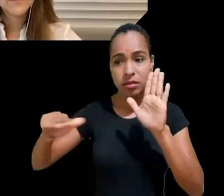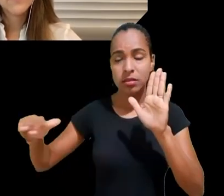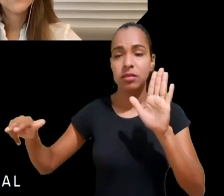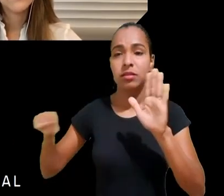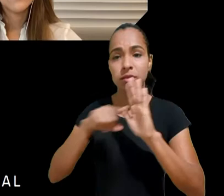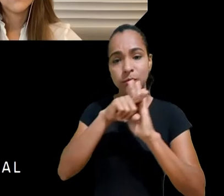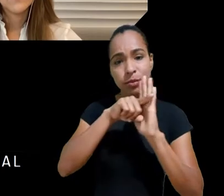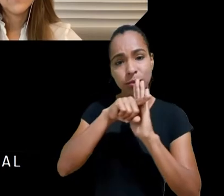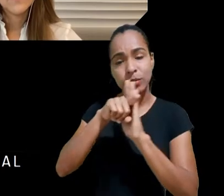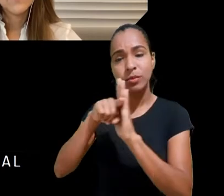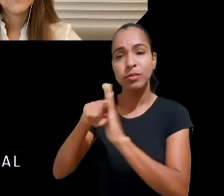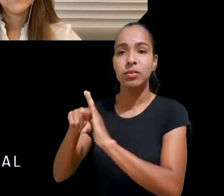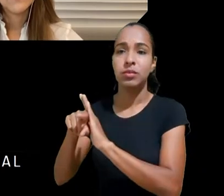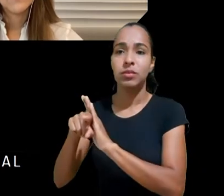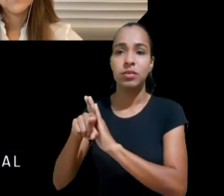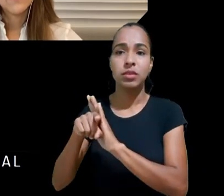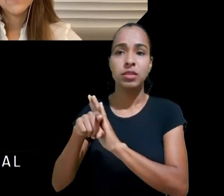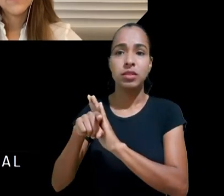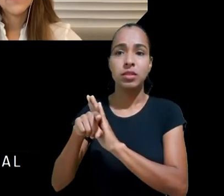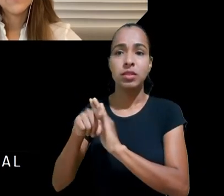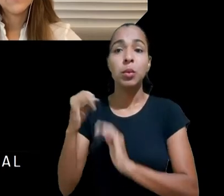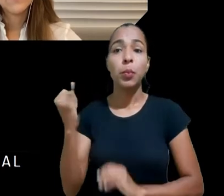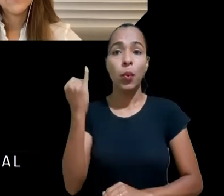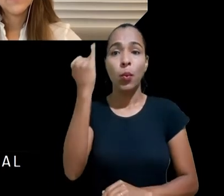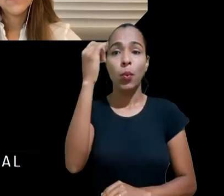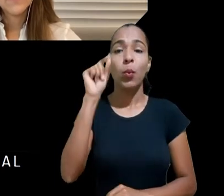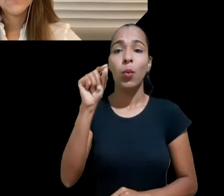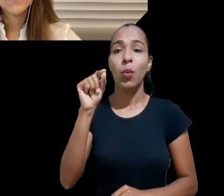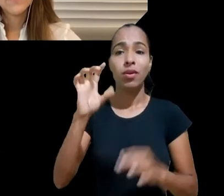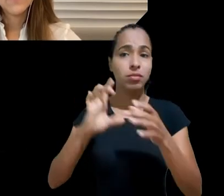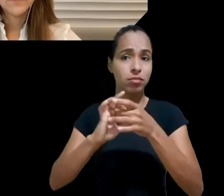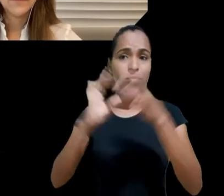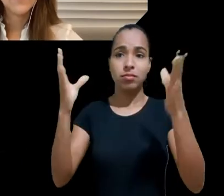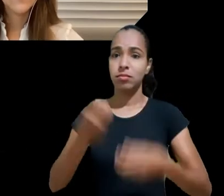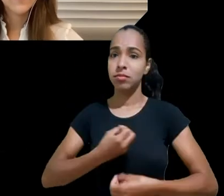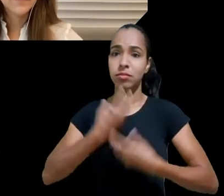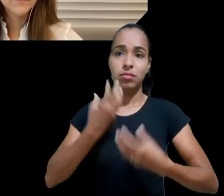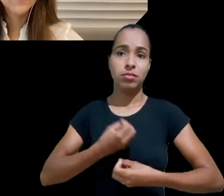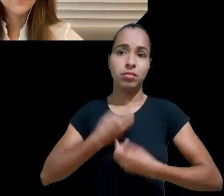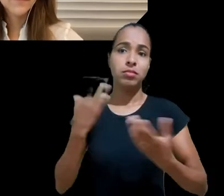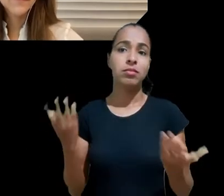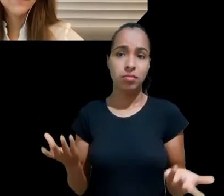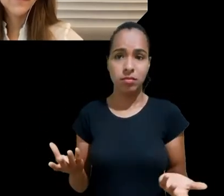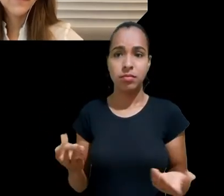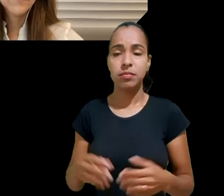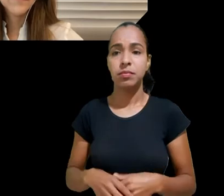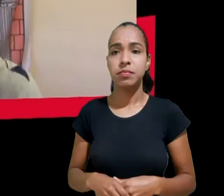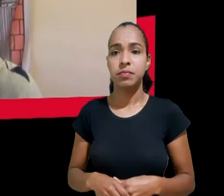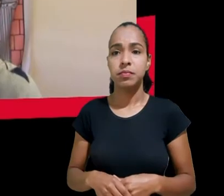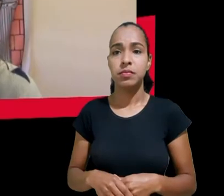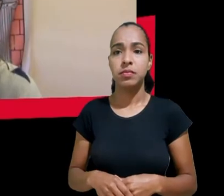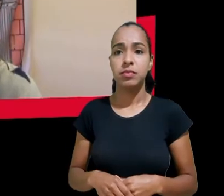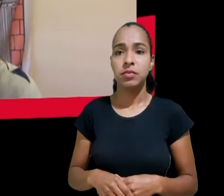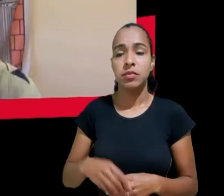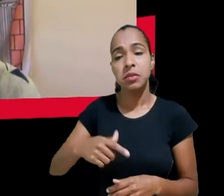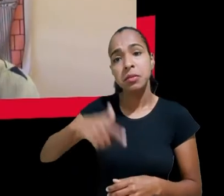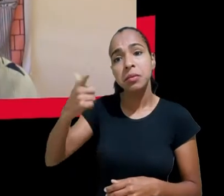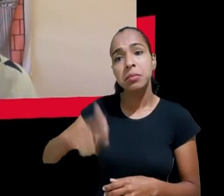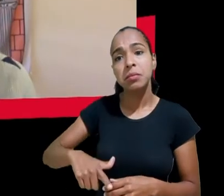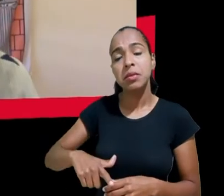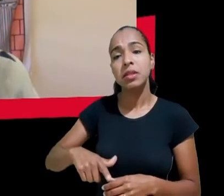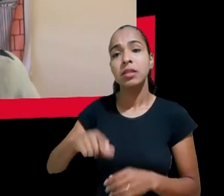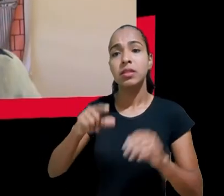expressão como limitador de uma responsabilidade civil e limitador do exercício da plataforma, ele